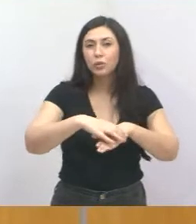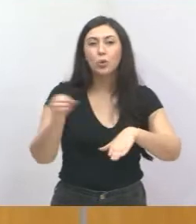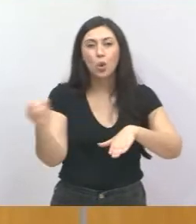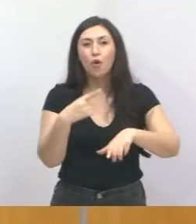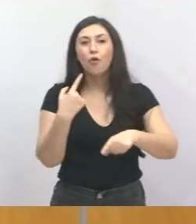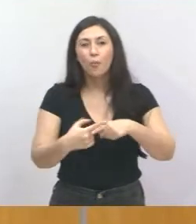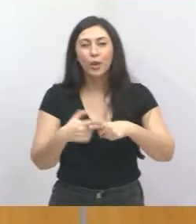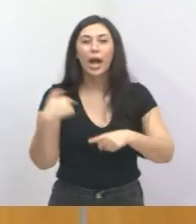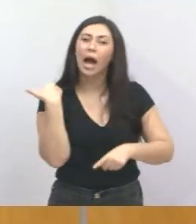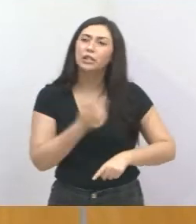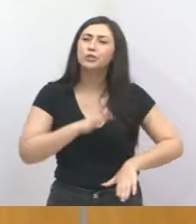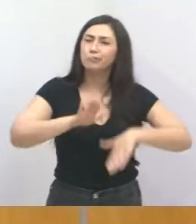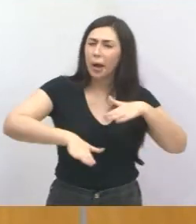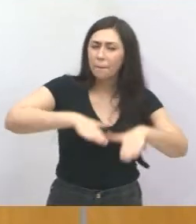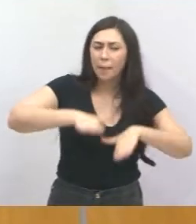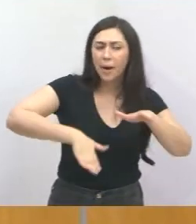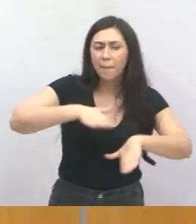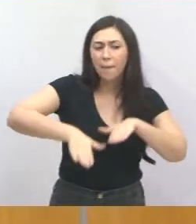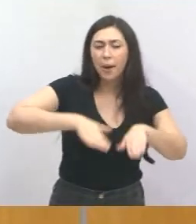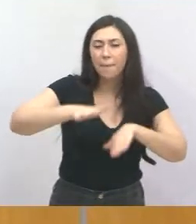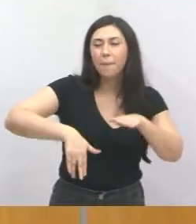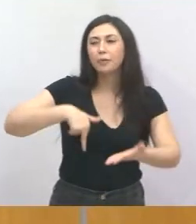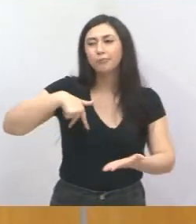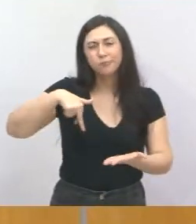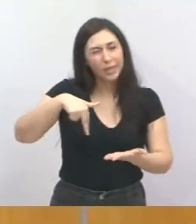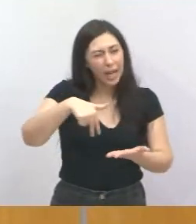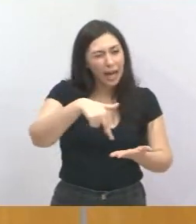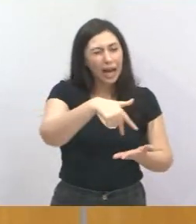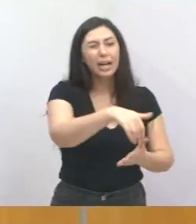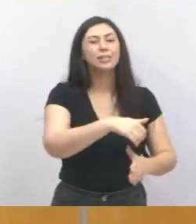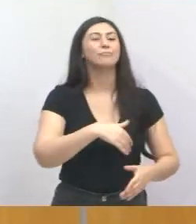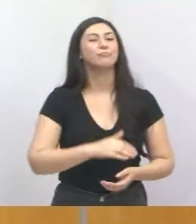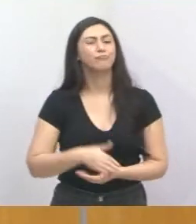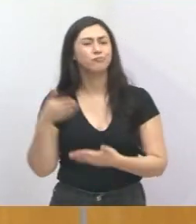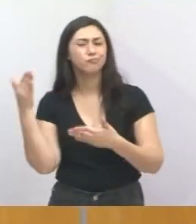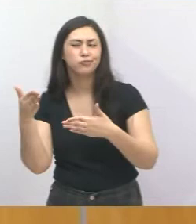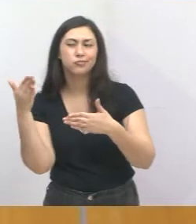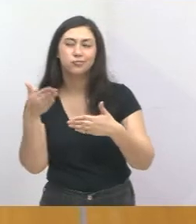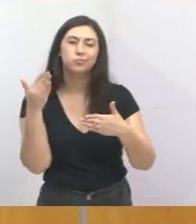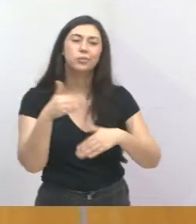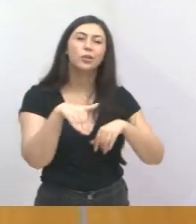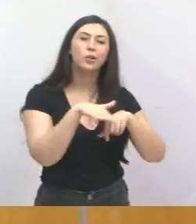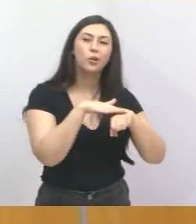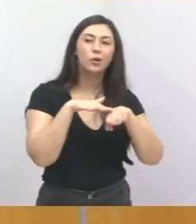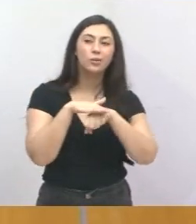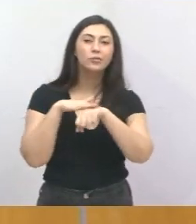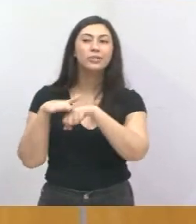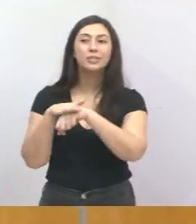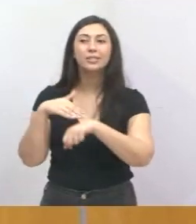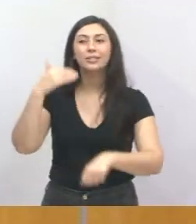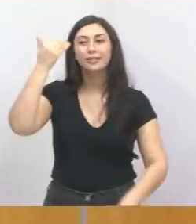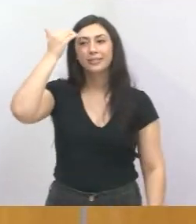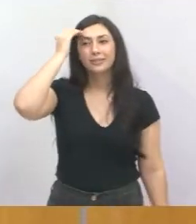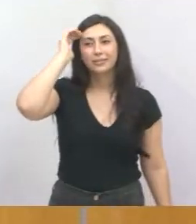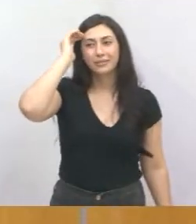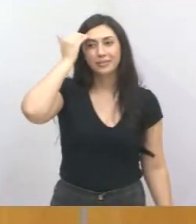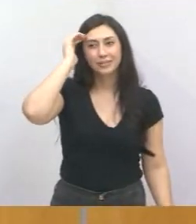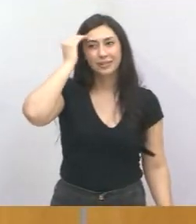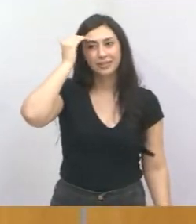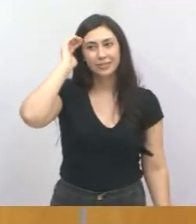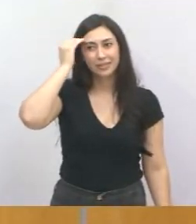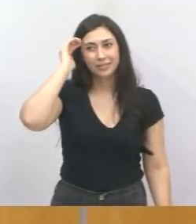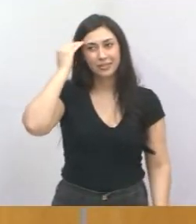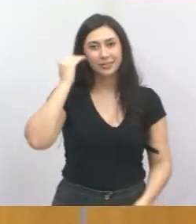sola de sapato mesmo no recesso, né? Andamos bastante conversando com as pessoas e entendendo as suas